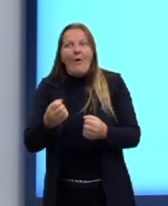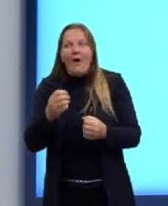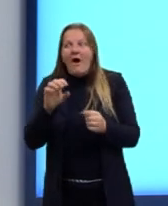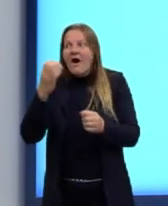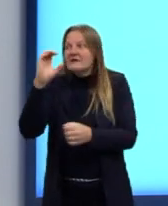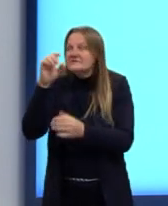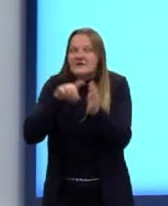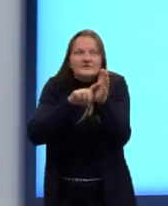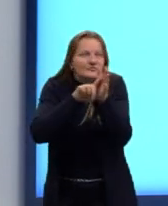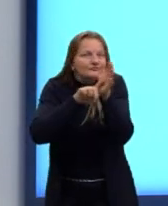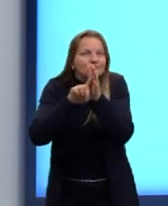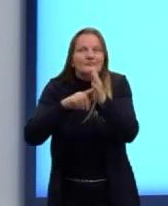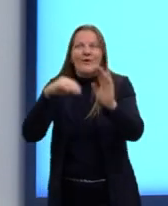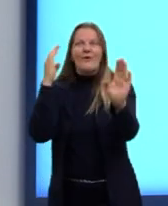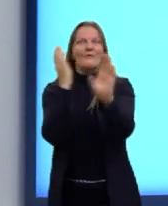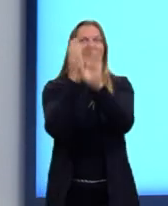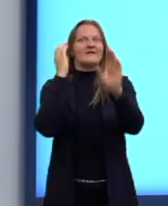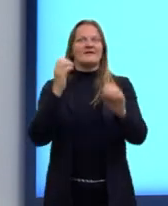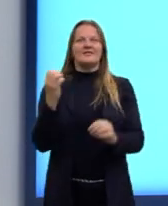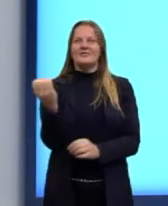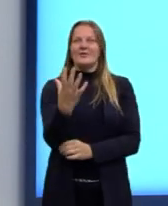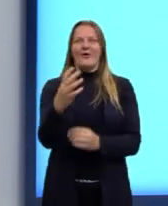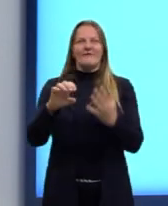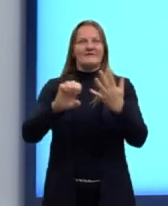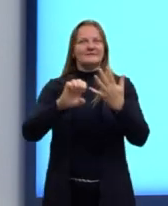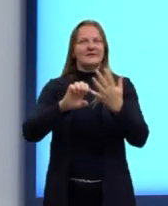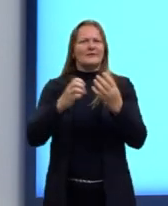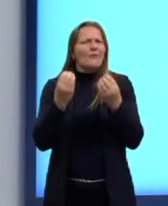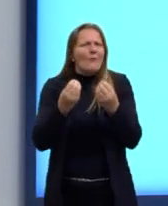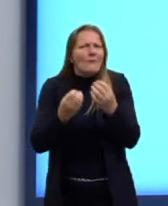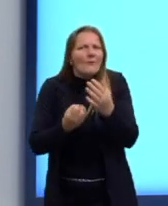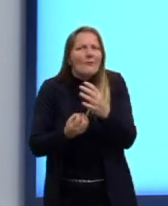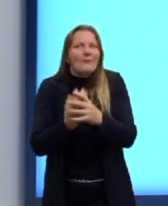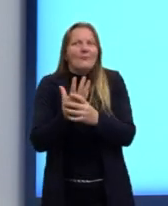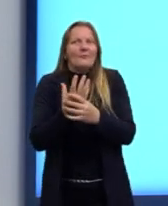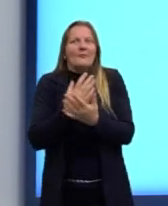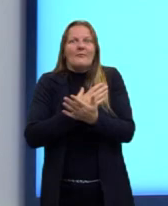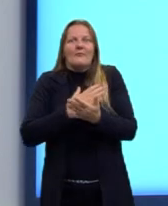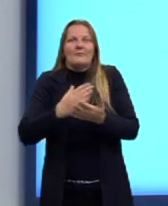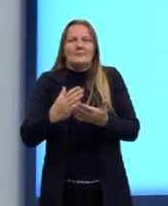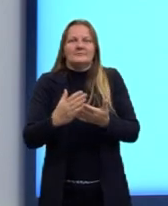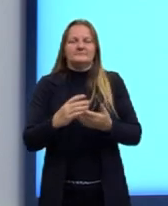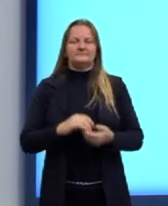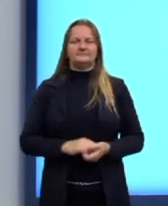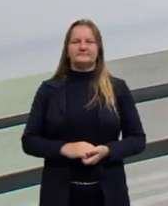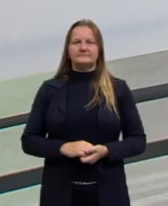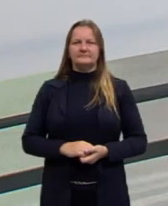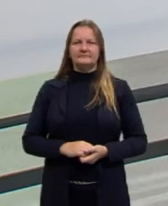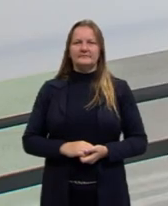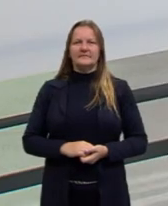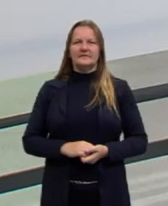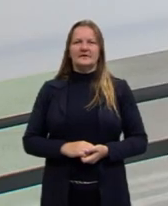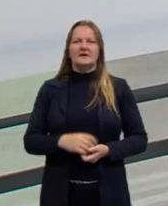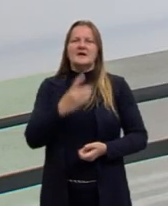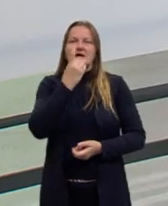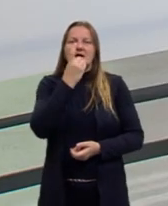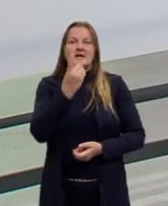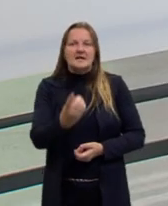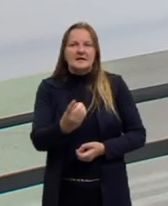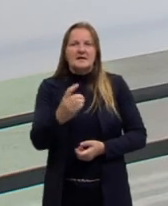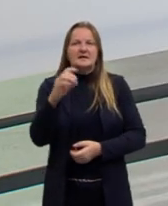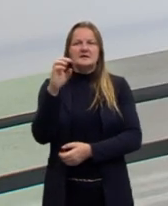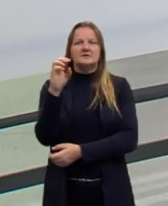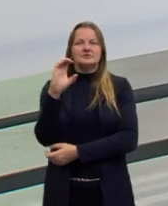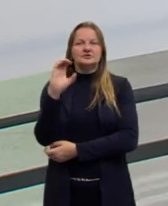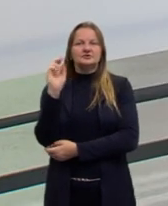espécies diferentes. Então, como que surgem essas espécies? Bom, Charles Darwin, ele